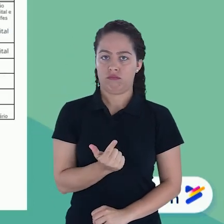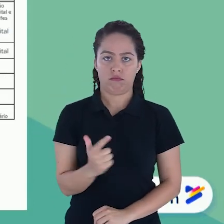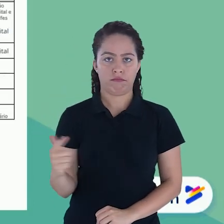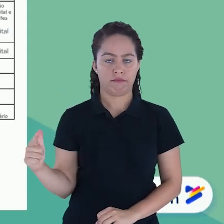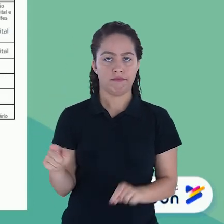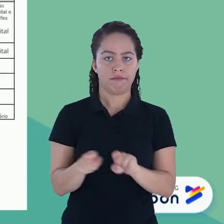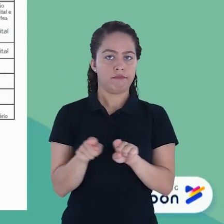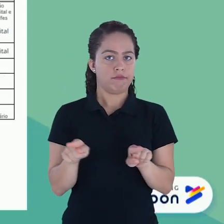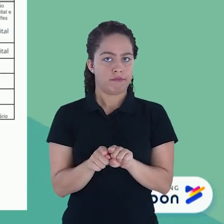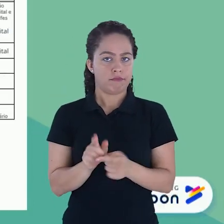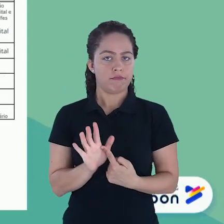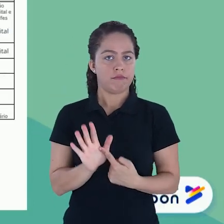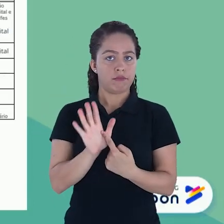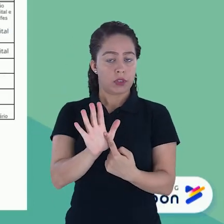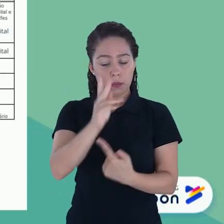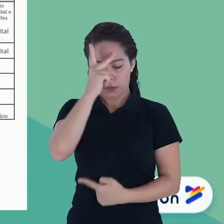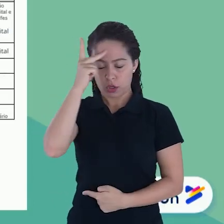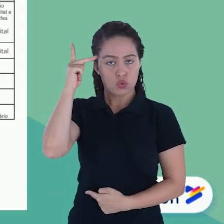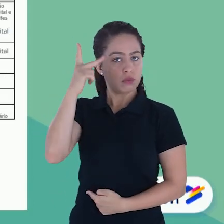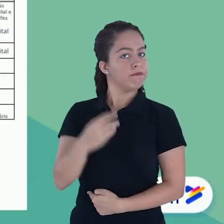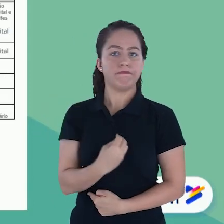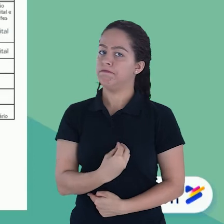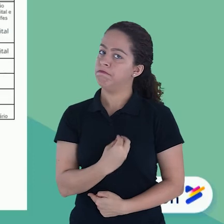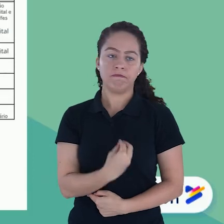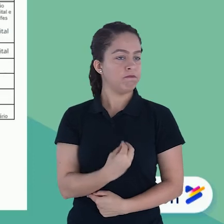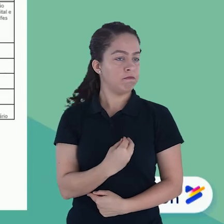observação, escrever Não compareceu